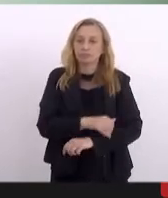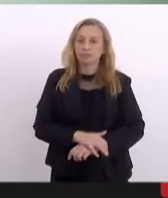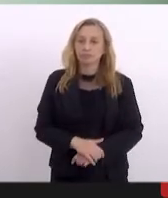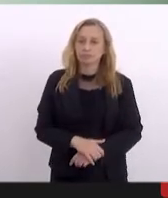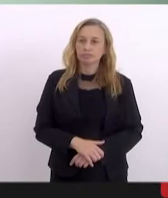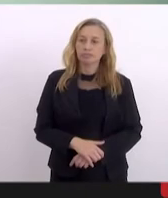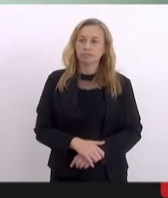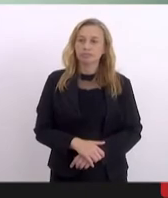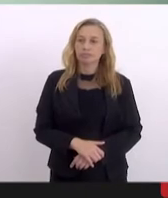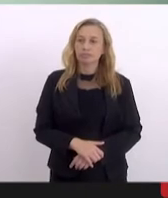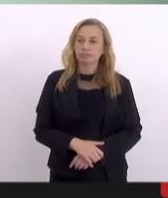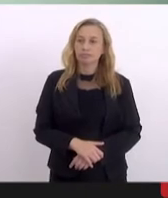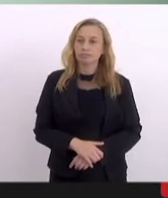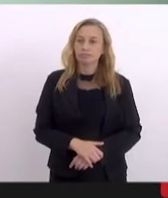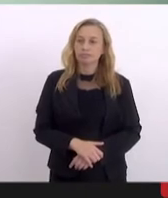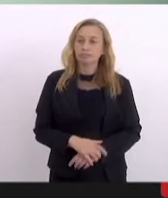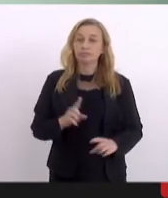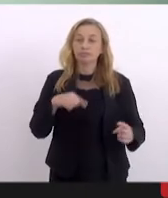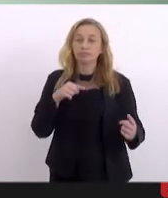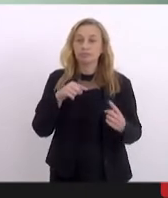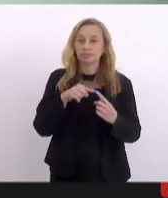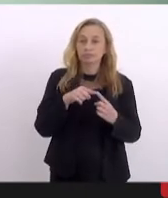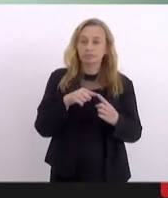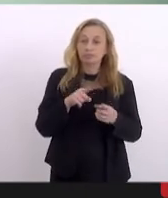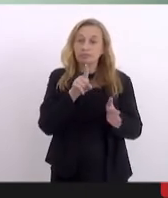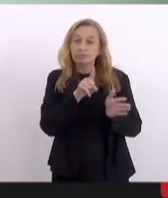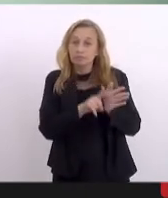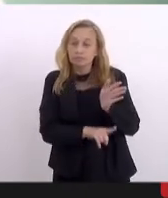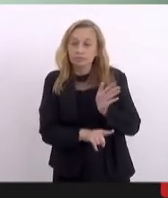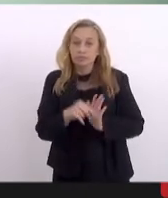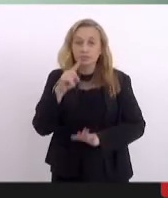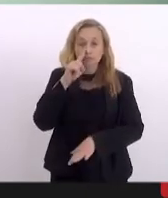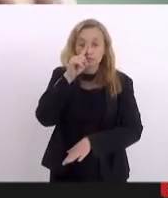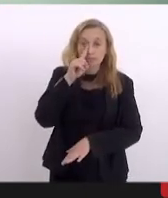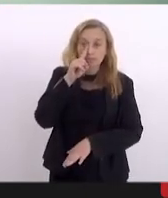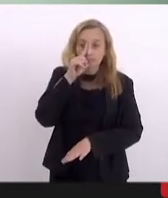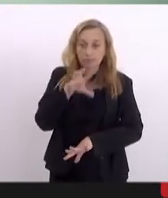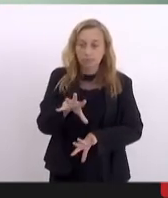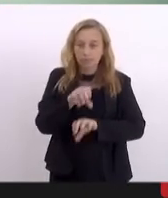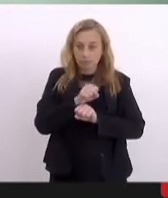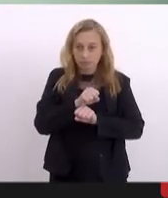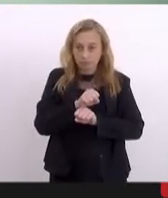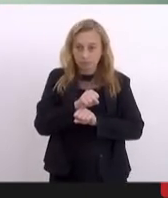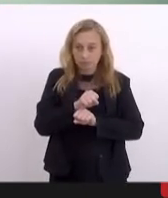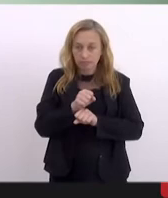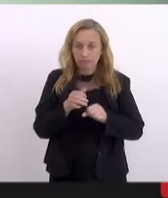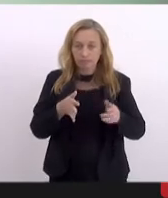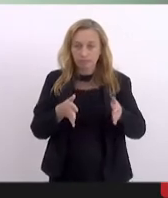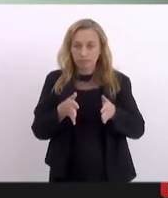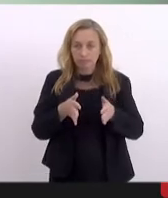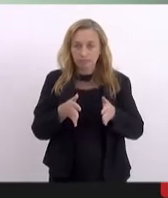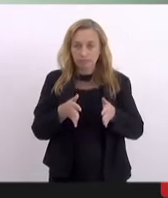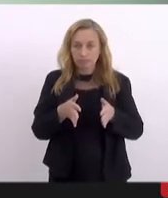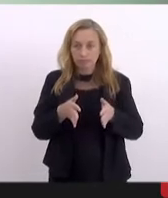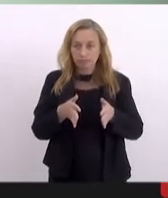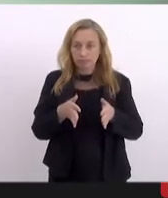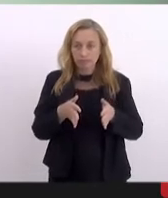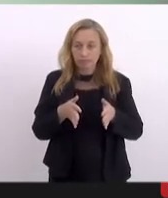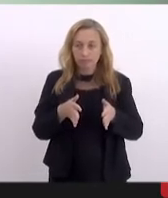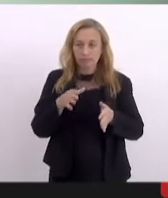com o objetivo de reduzir o risco de contágio durante a pandemia, durante